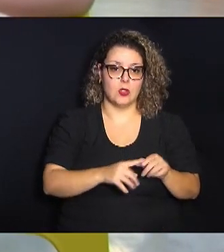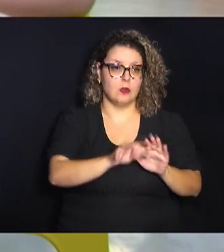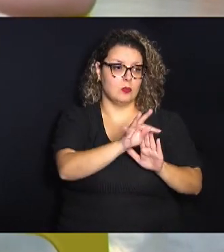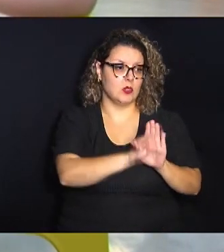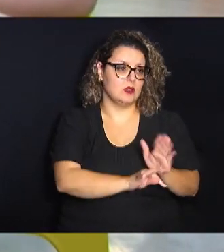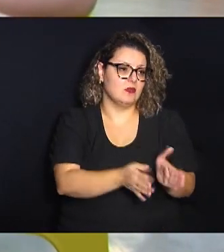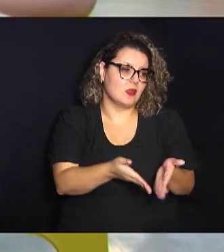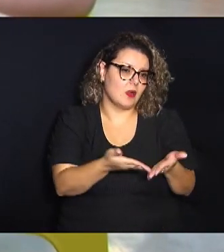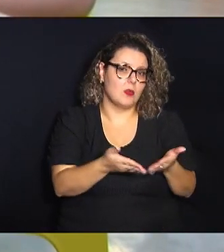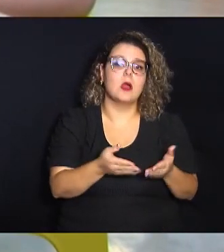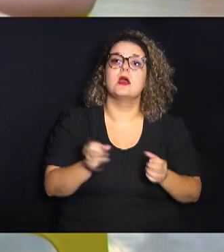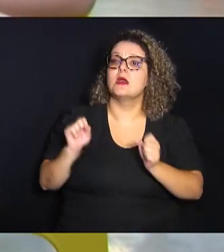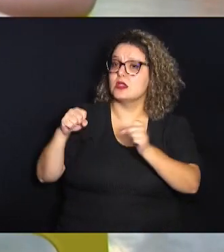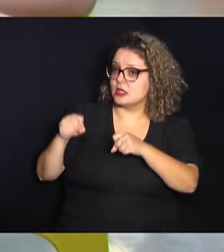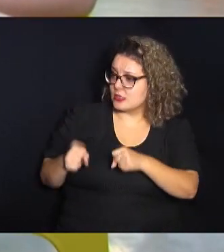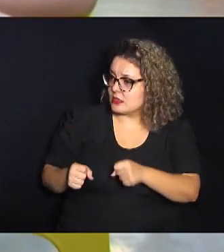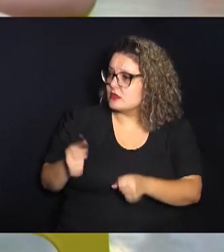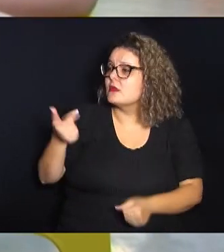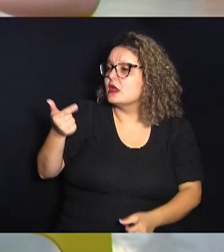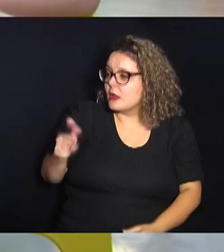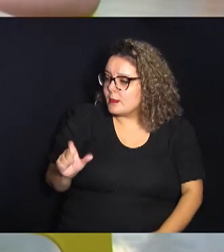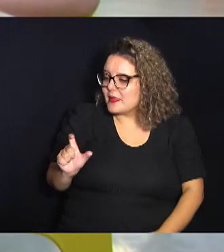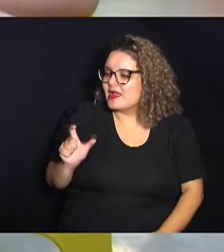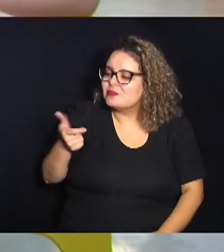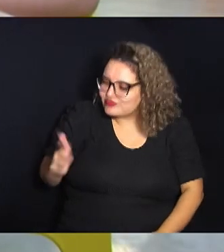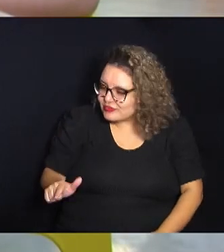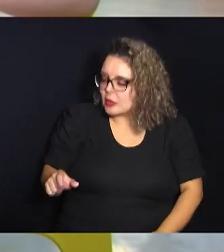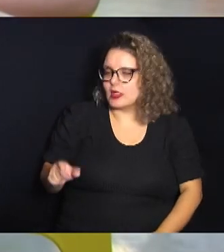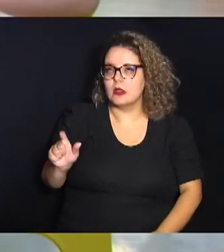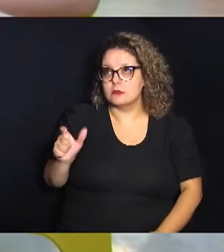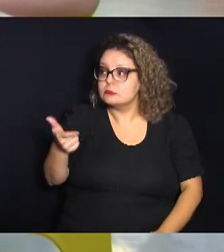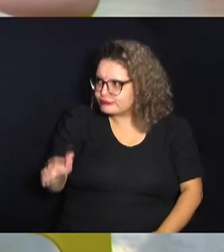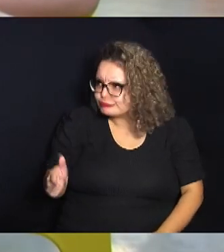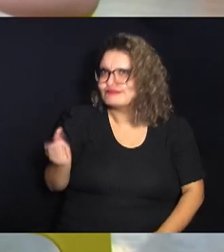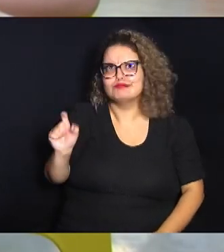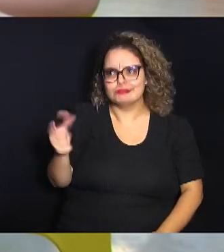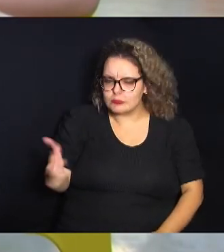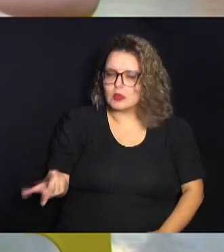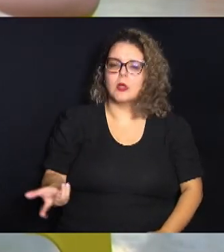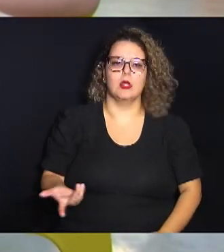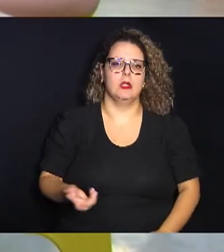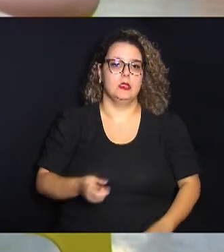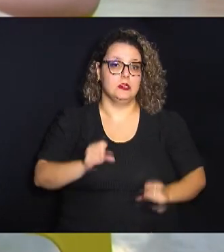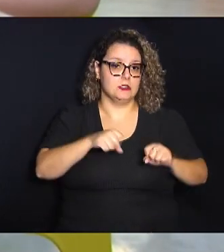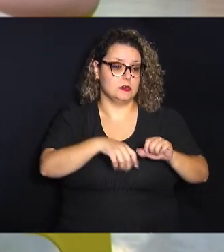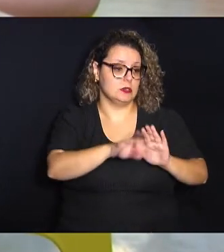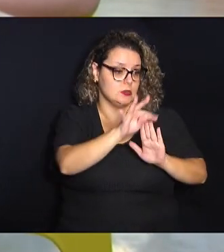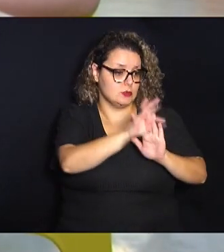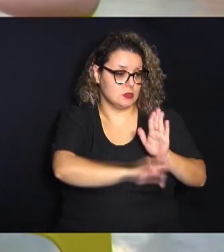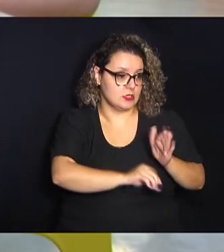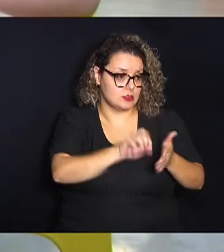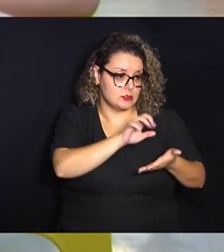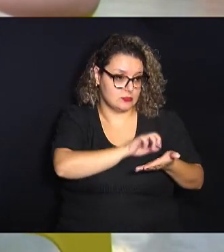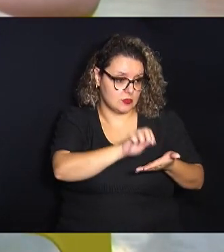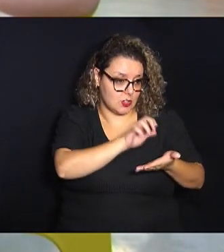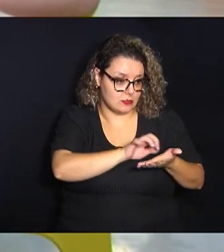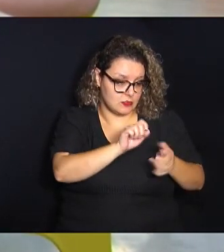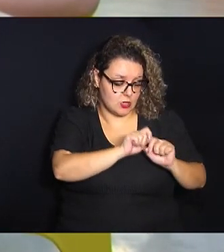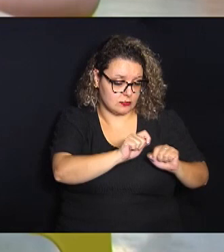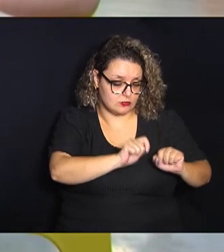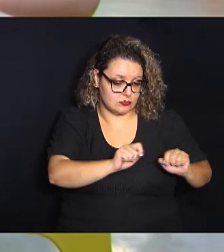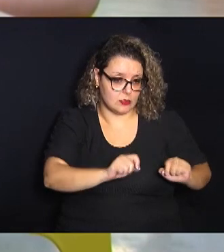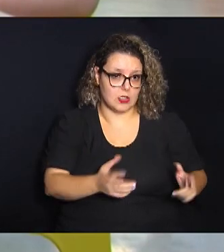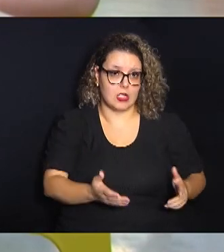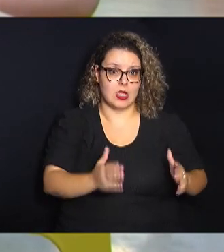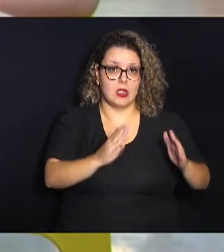pobre para não ficar repetitivo repetitivo porque se você escrever um texto é vamos lá a casa